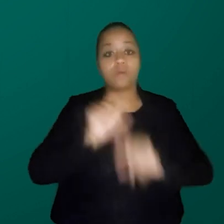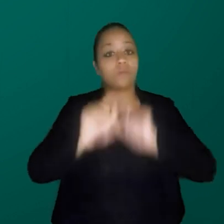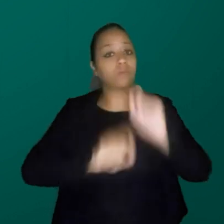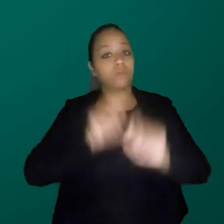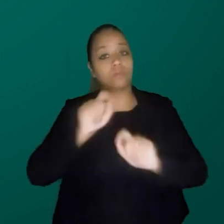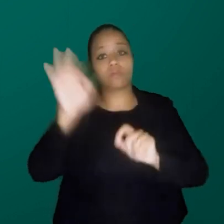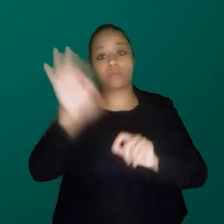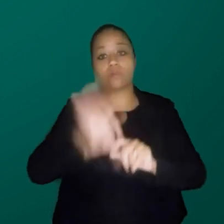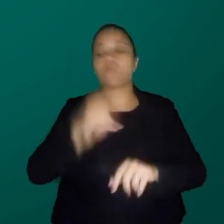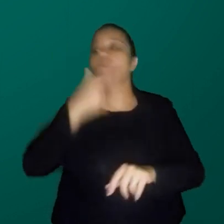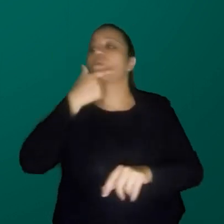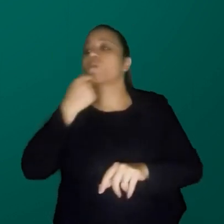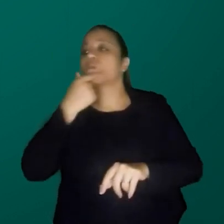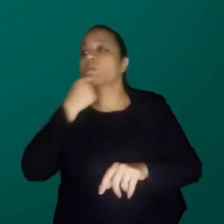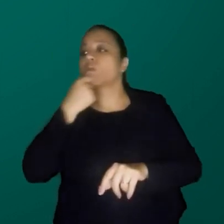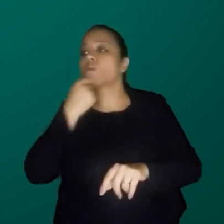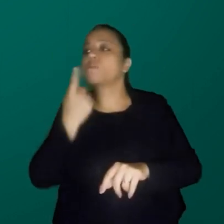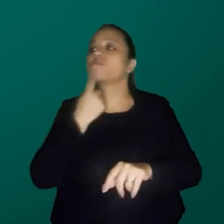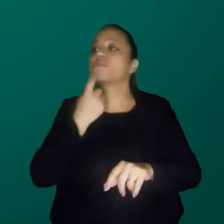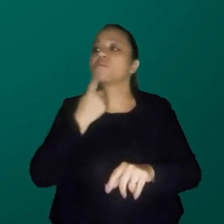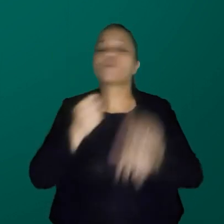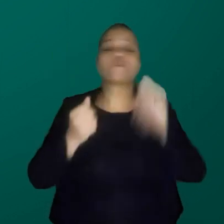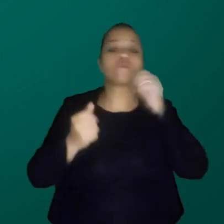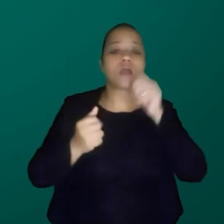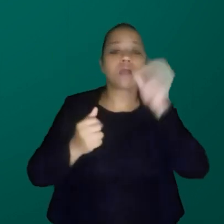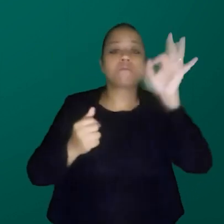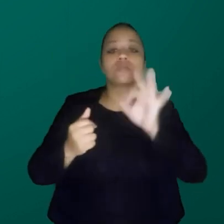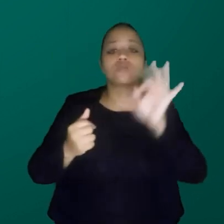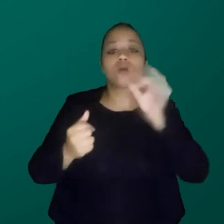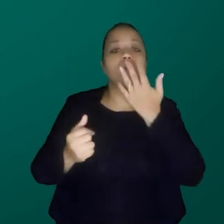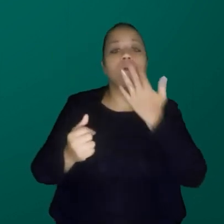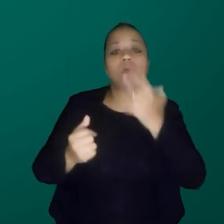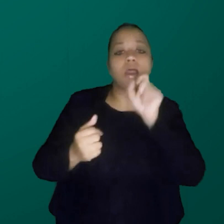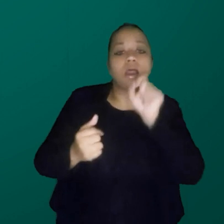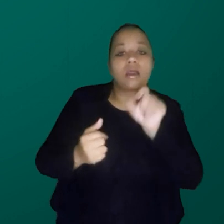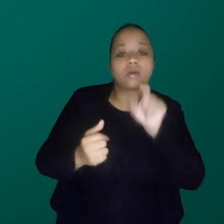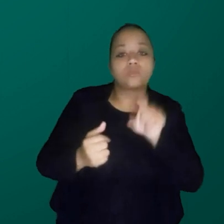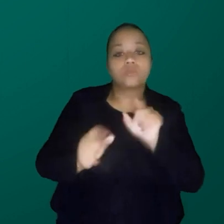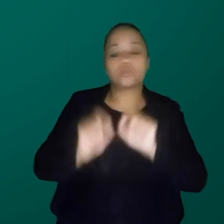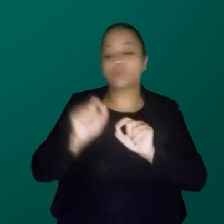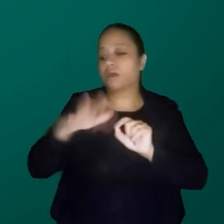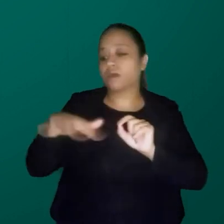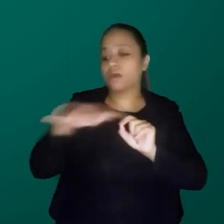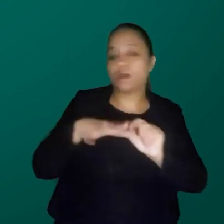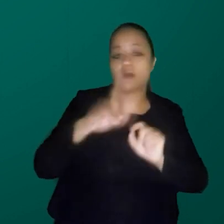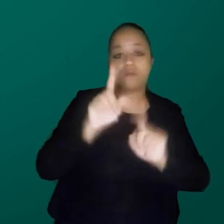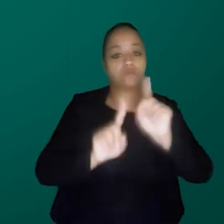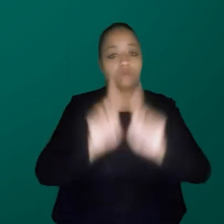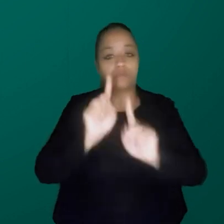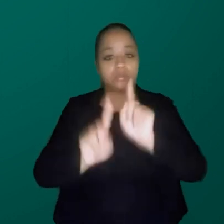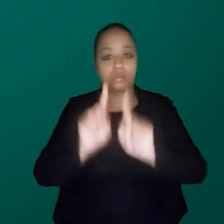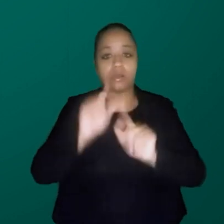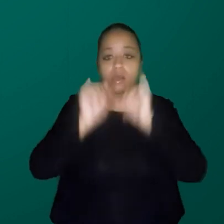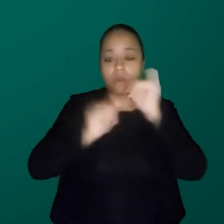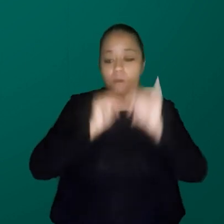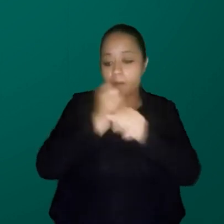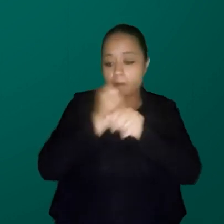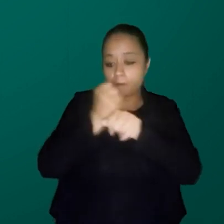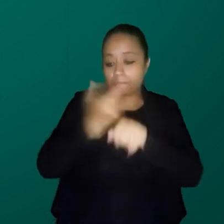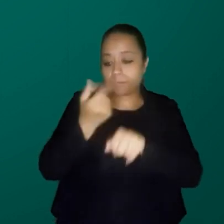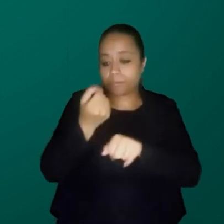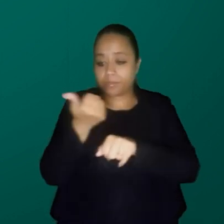percentual de homens em vermelho, de mulheres em azul, em todas as áreas, esse dado é de 2019,